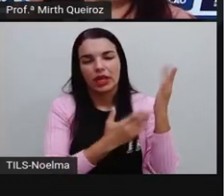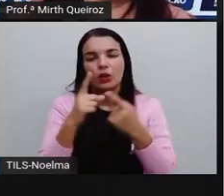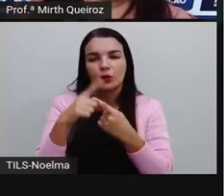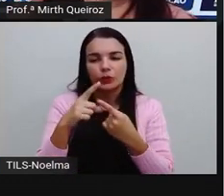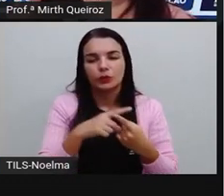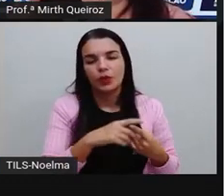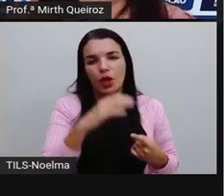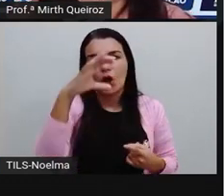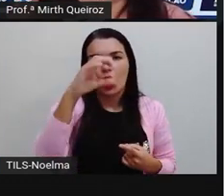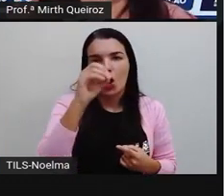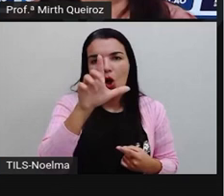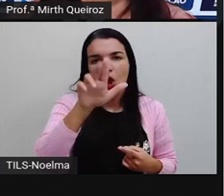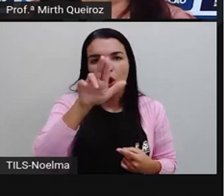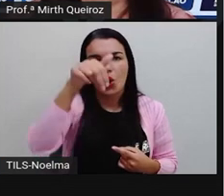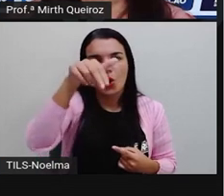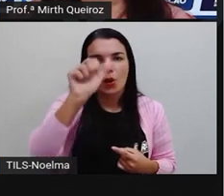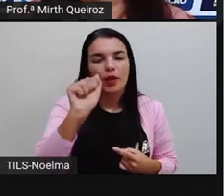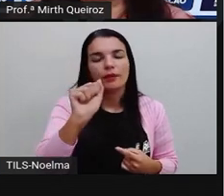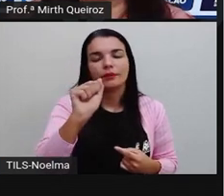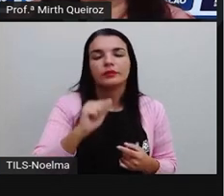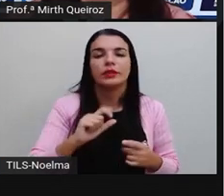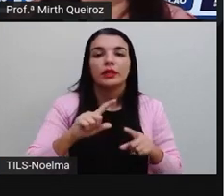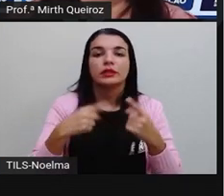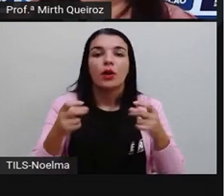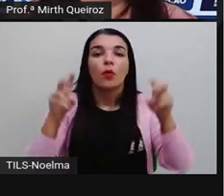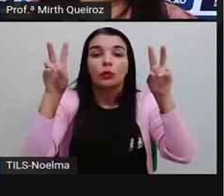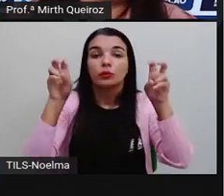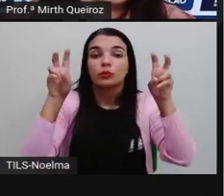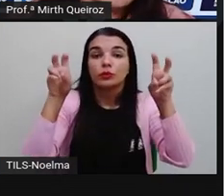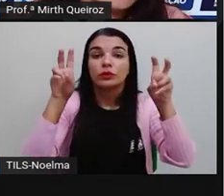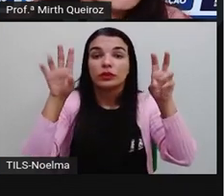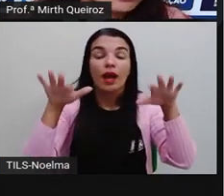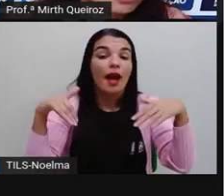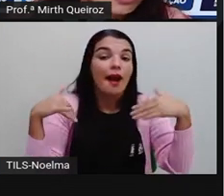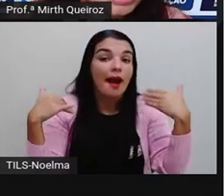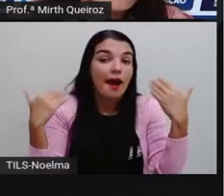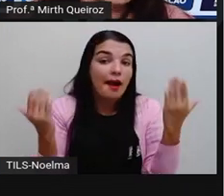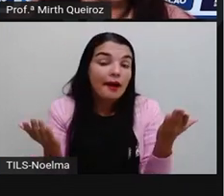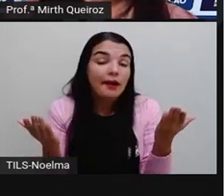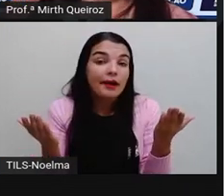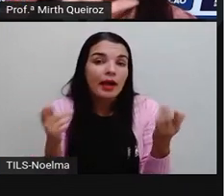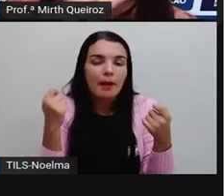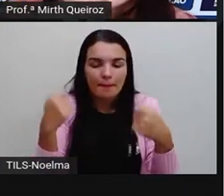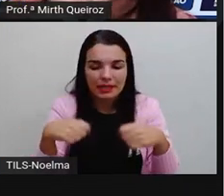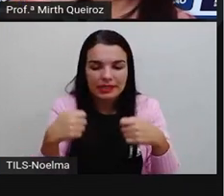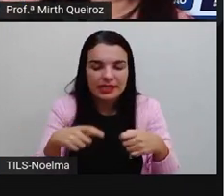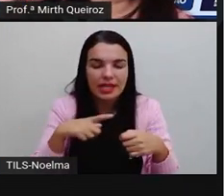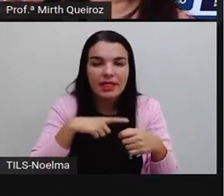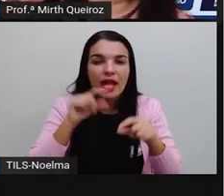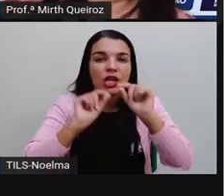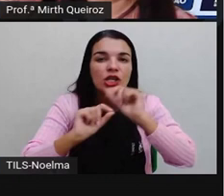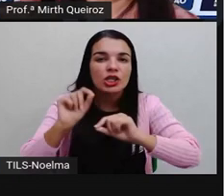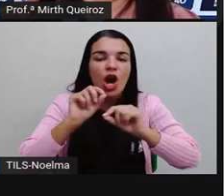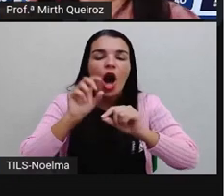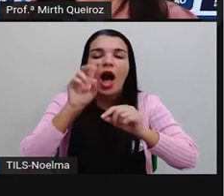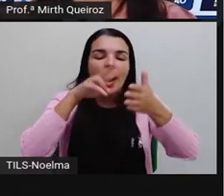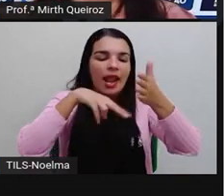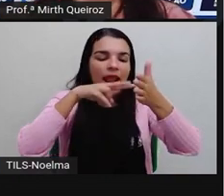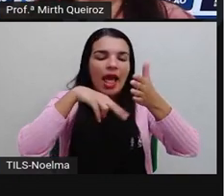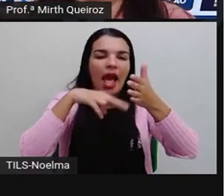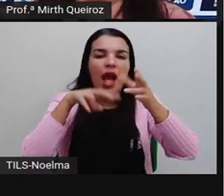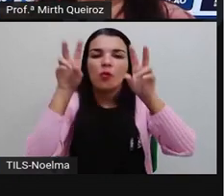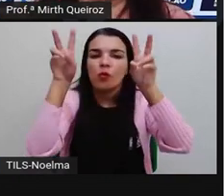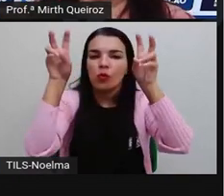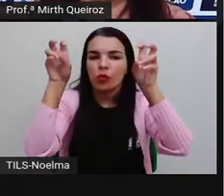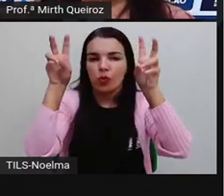é o gráfico de colunas. Qual o assunto do gráfico? Para a gente saber qual o assunto do gráfico, basta a gente analisar aí o